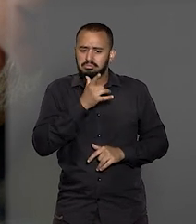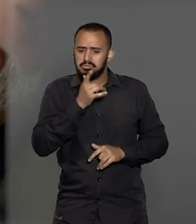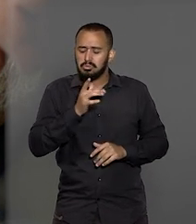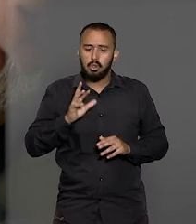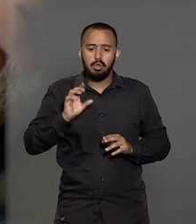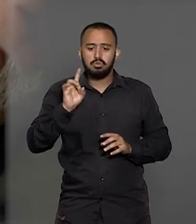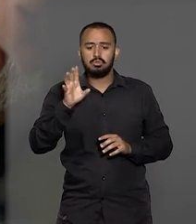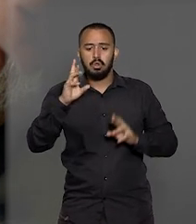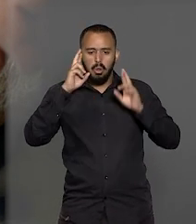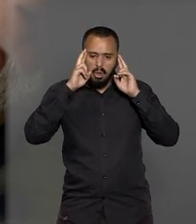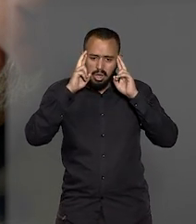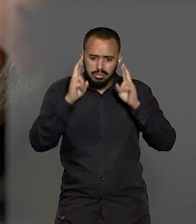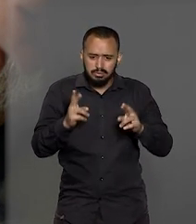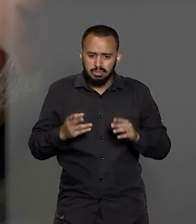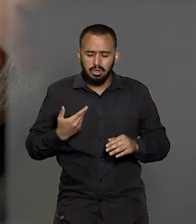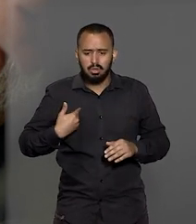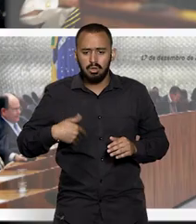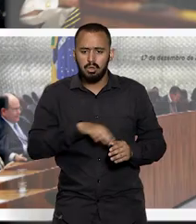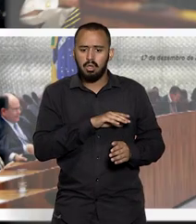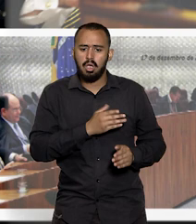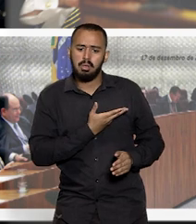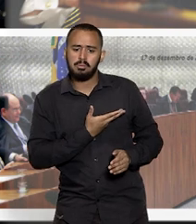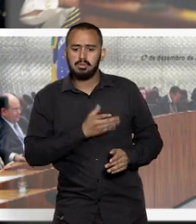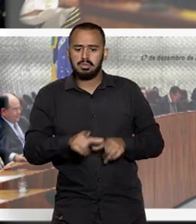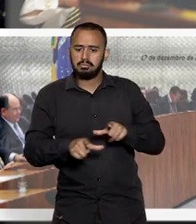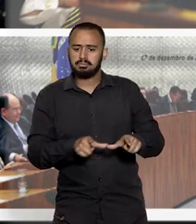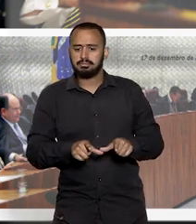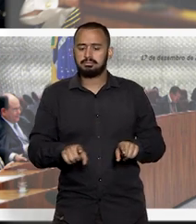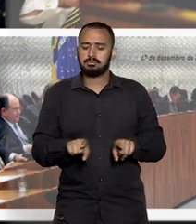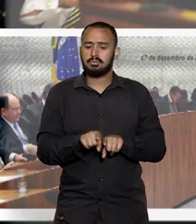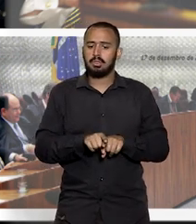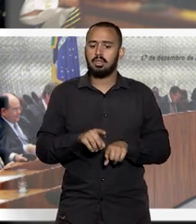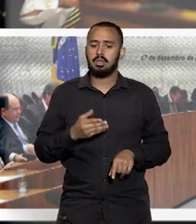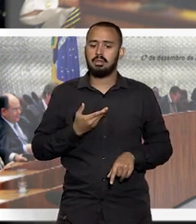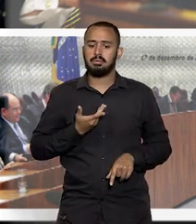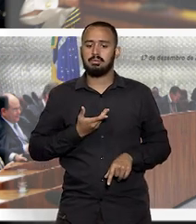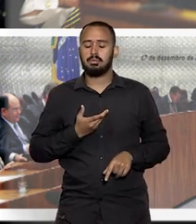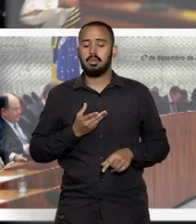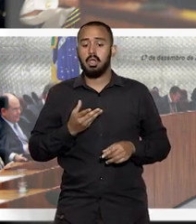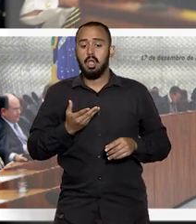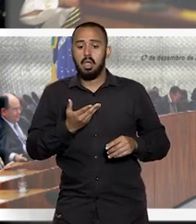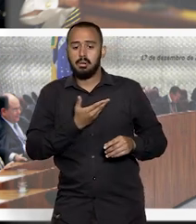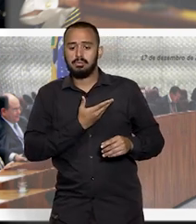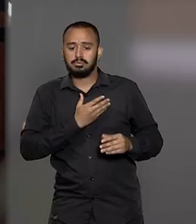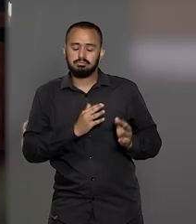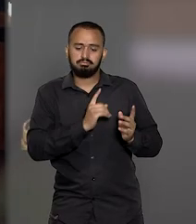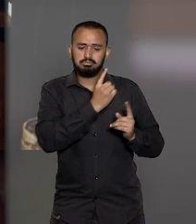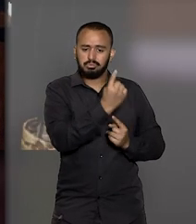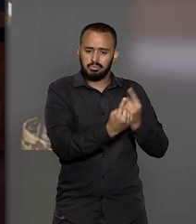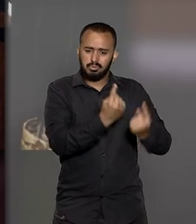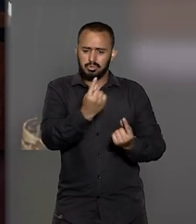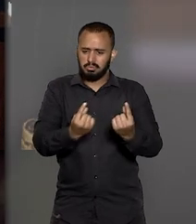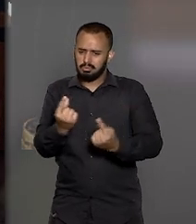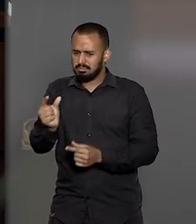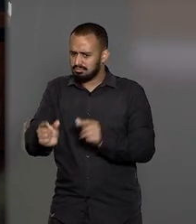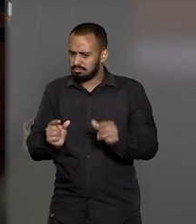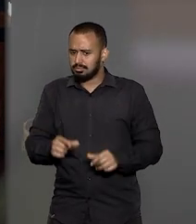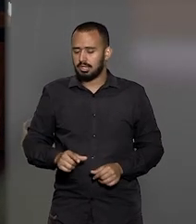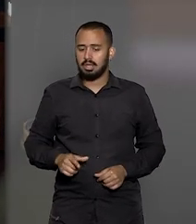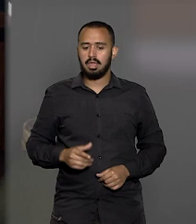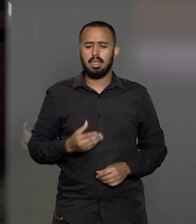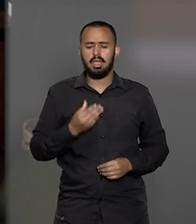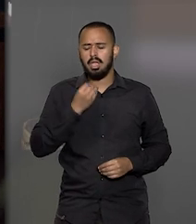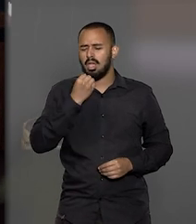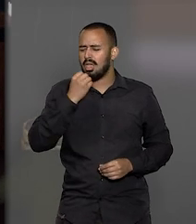apenas o respeito dos colegas de trabalho, mas a amizade de cada um deles. Era sempre um prazer muito